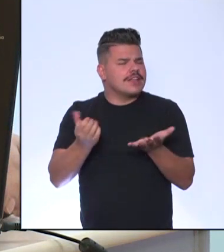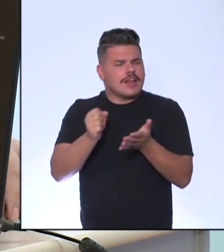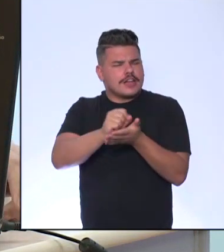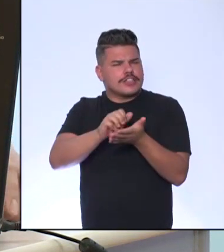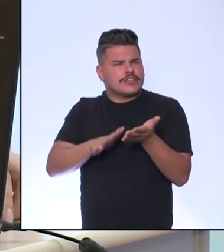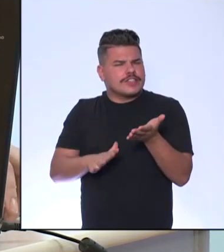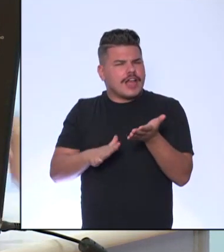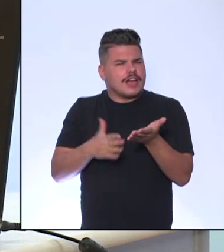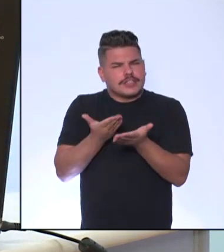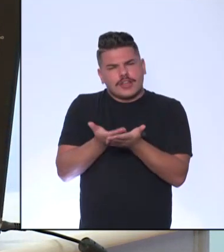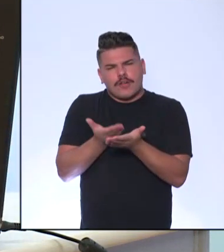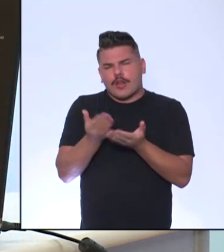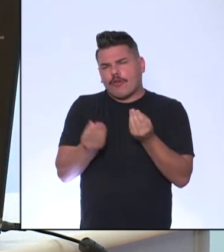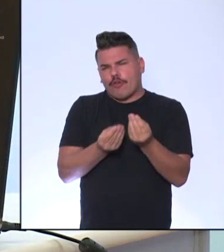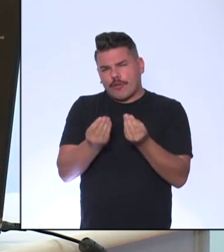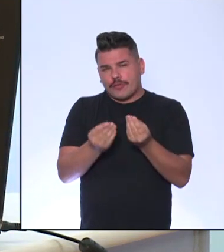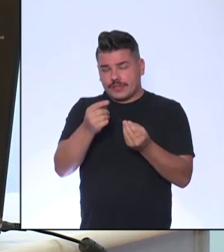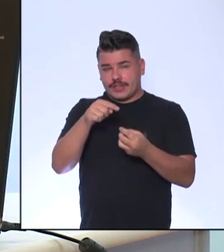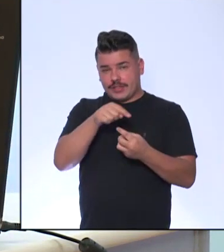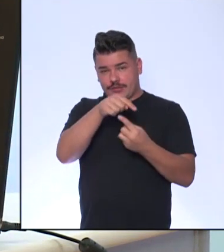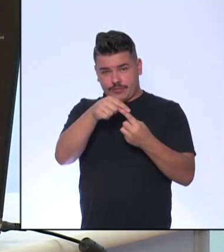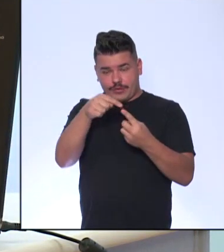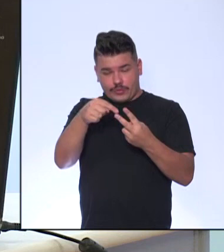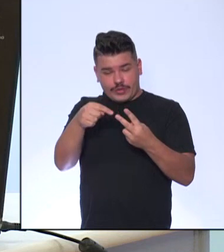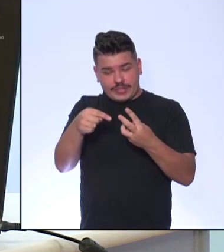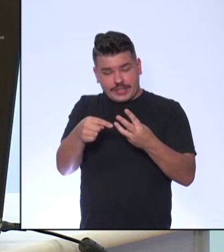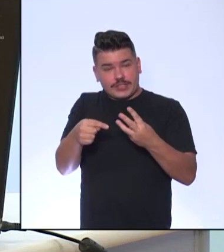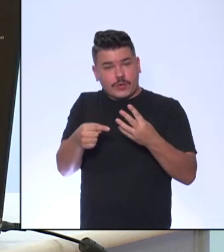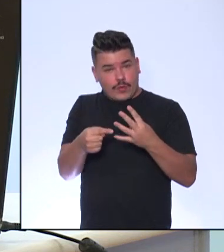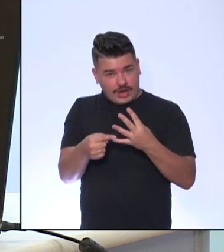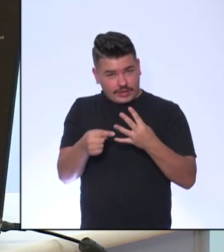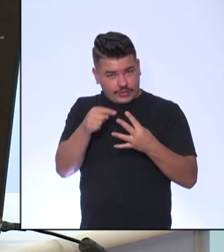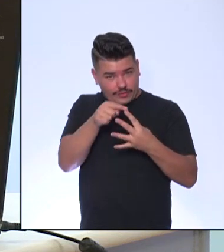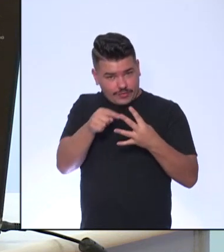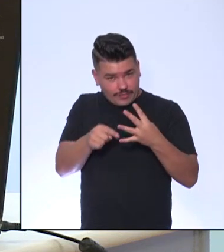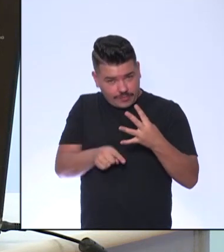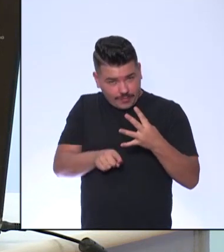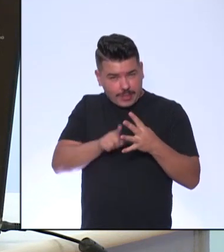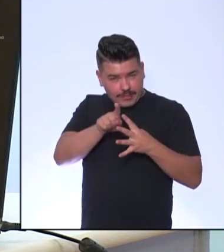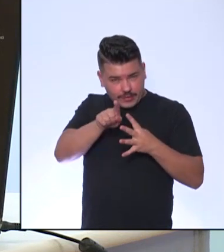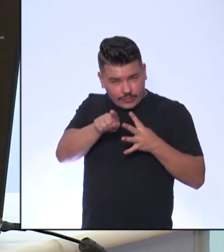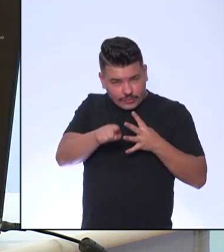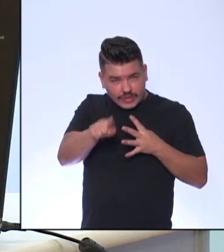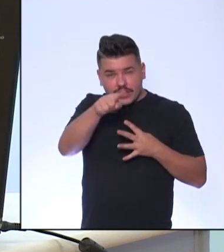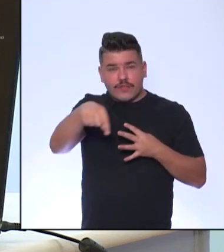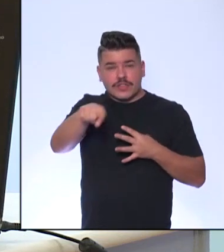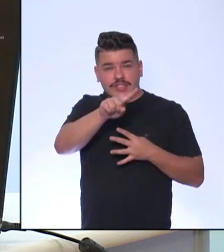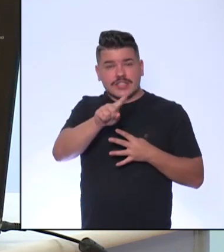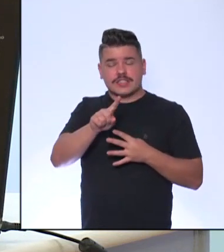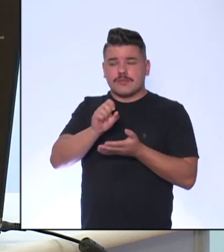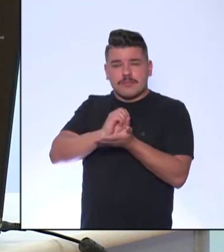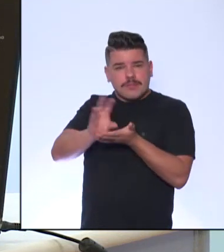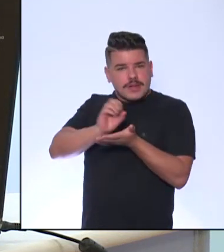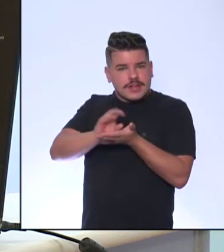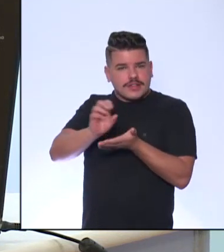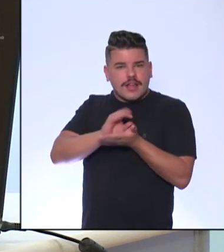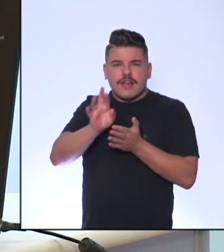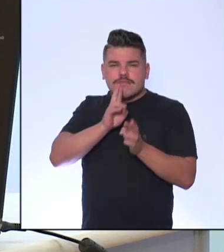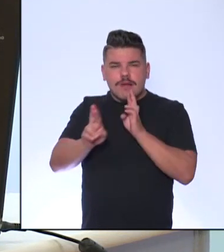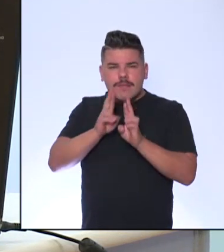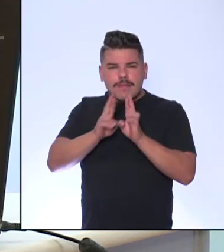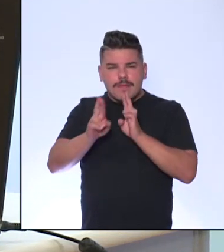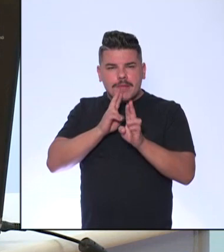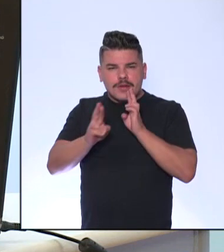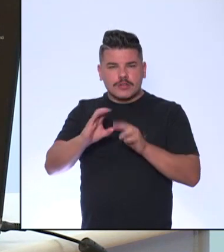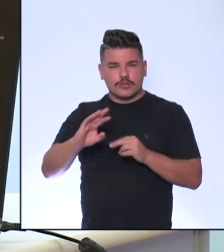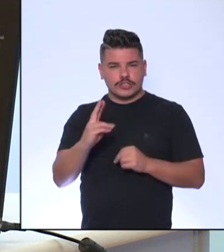Na verdade, quatro questões. Essas quatro questões, gente vai pedir para vocês interagirem no chat as respostas dessas questões. Vocês teriam três